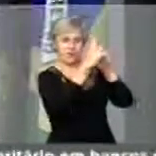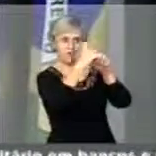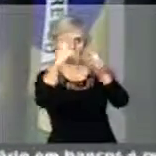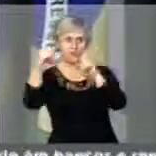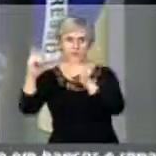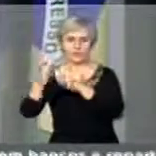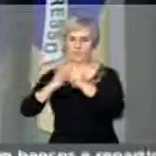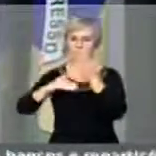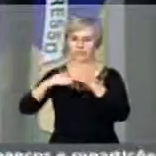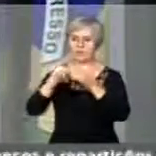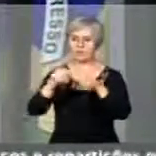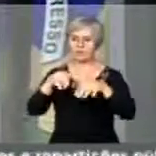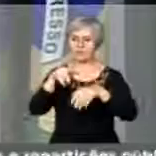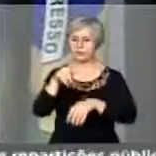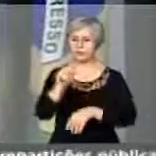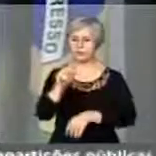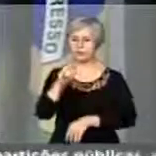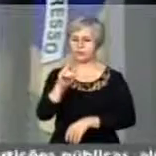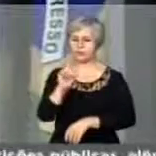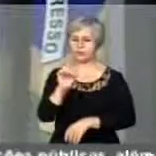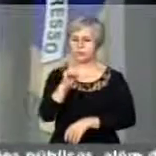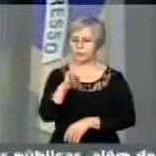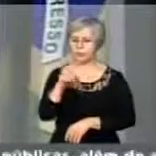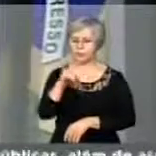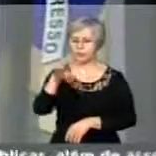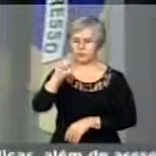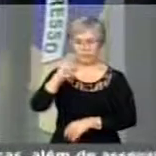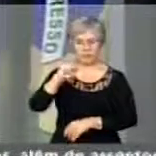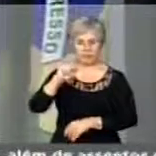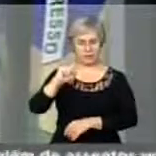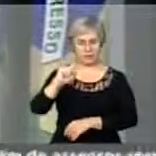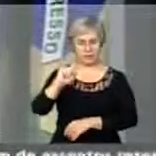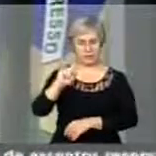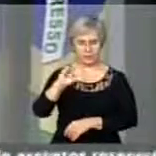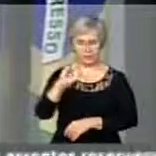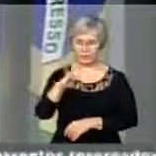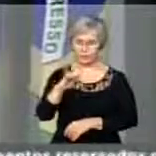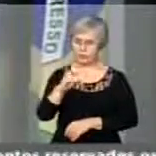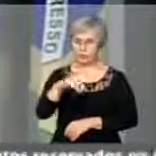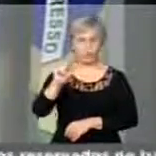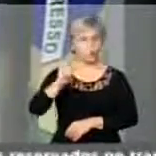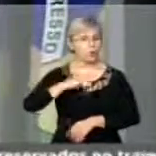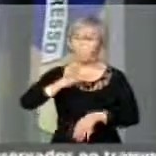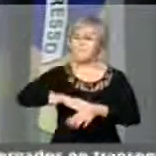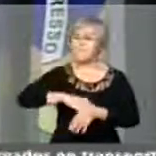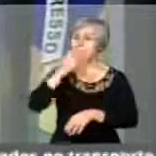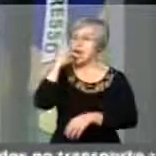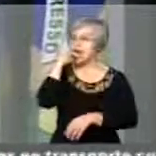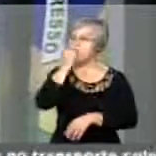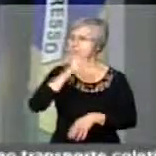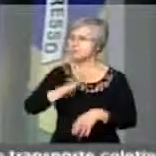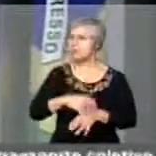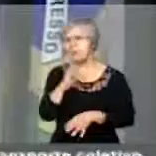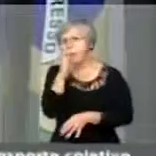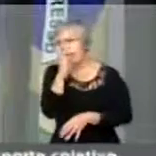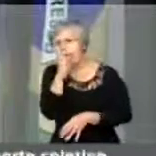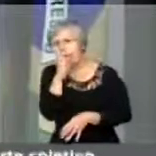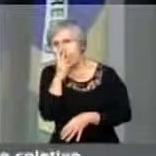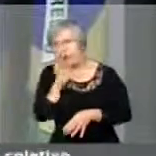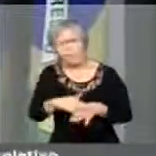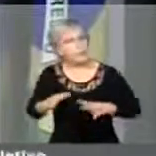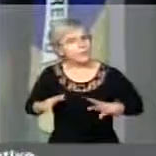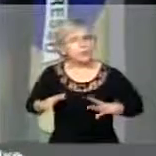de todo o continente. E vejam, senhores, o mais admirado, o mais apreciado,